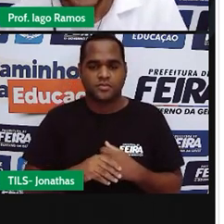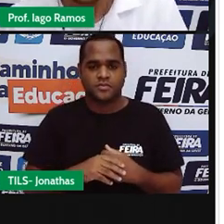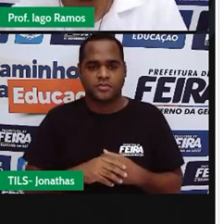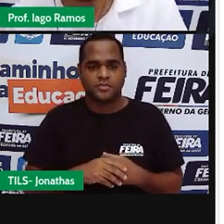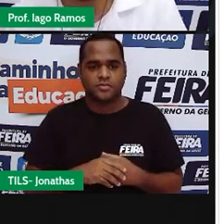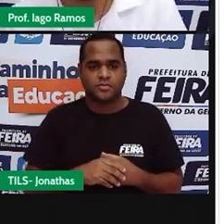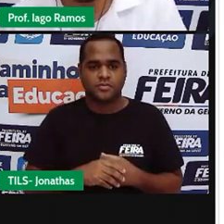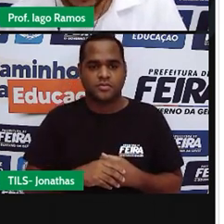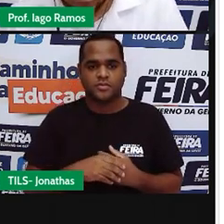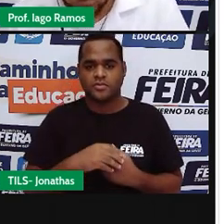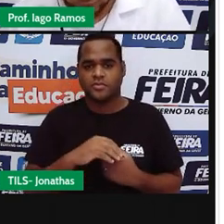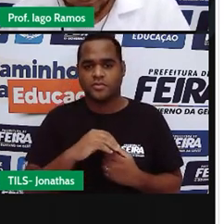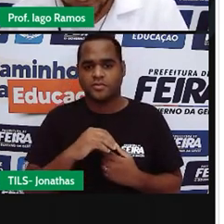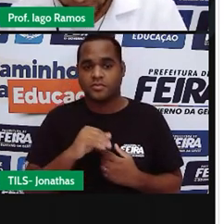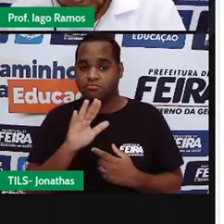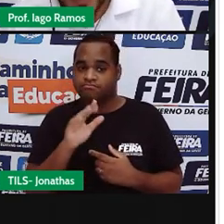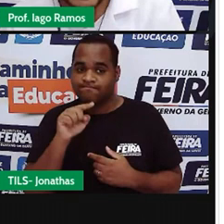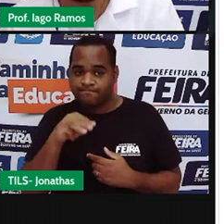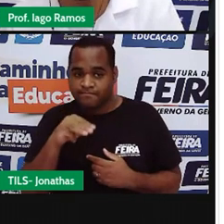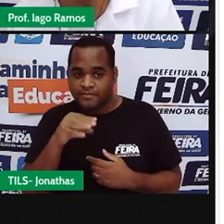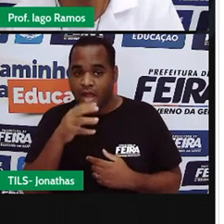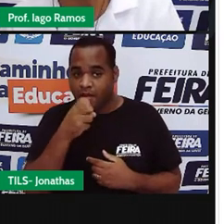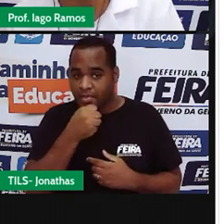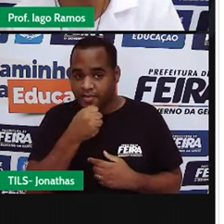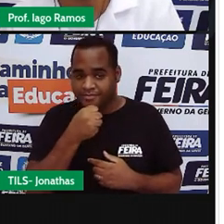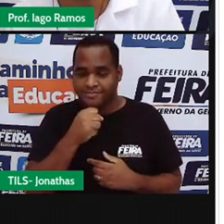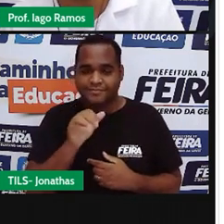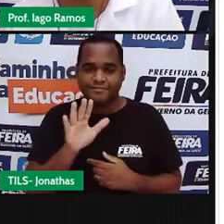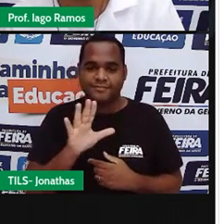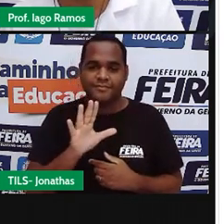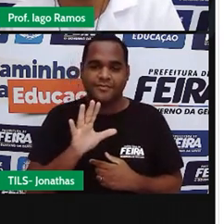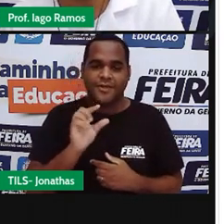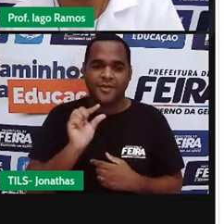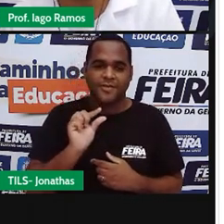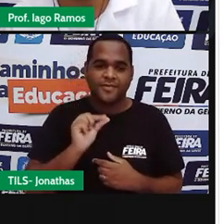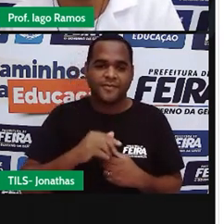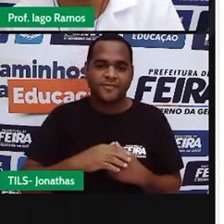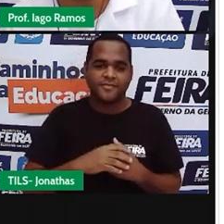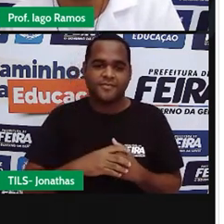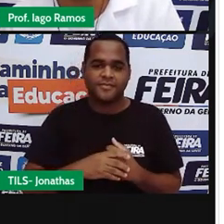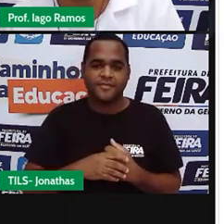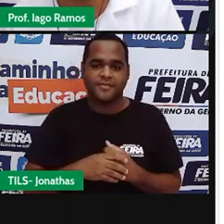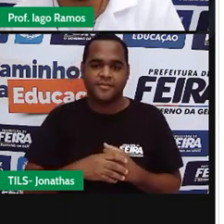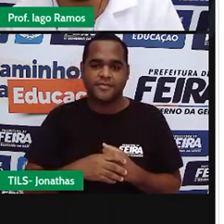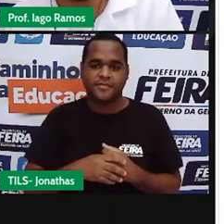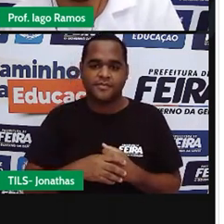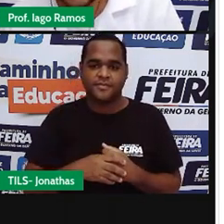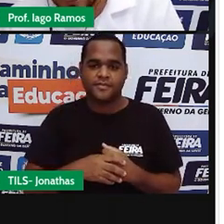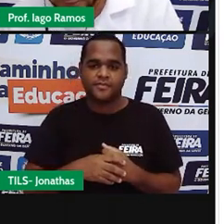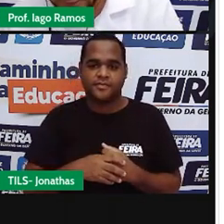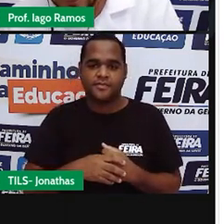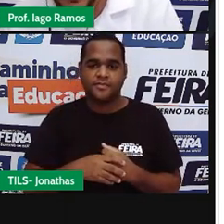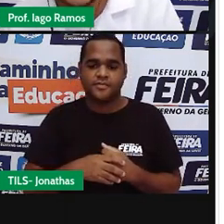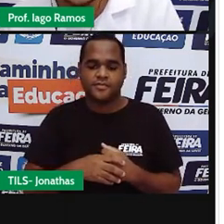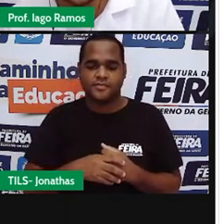Só um minutinho, é rapidinho, isso aqui é só